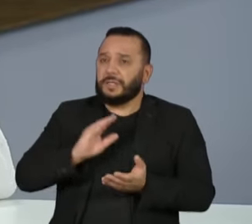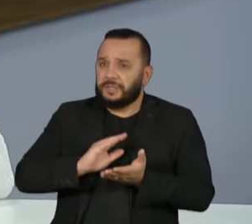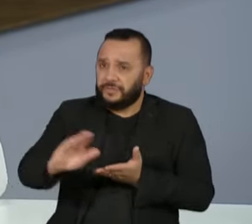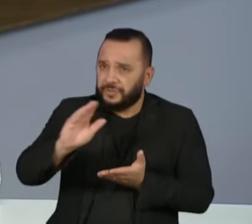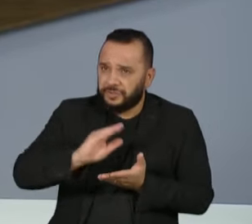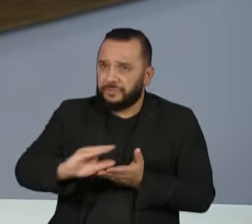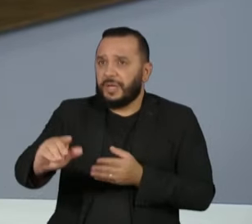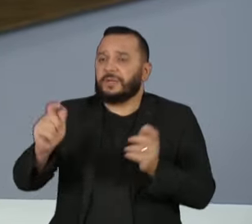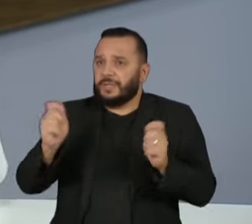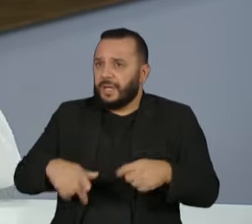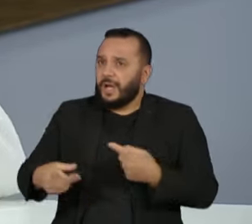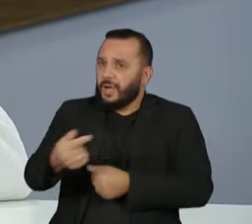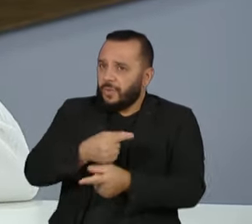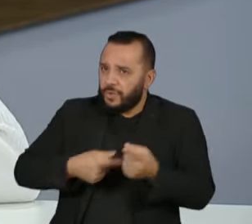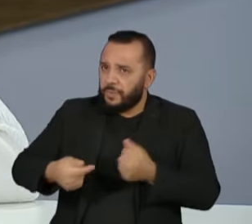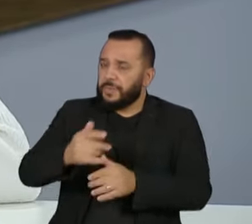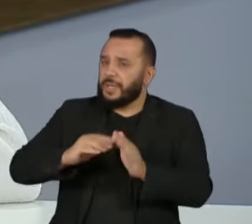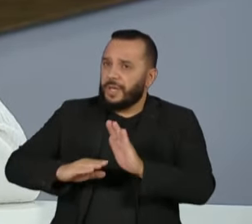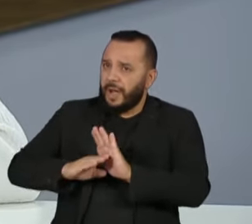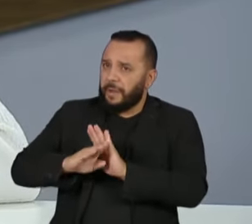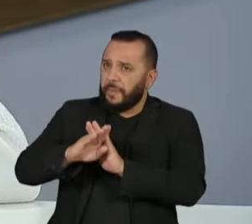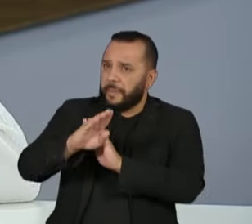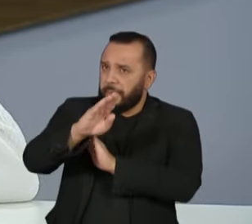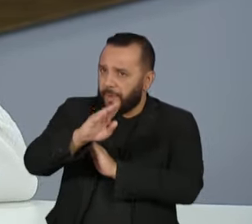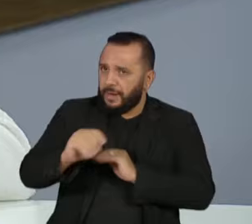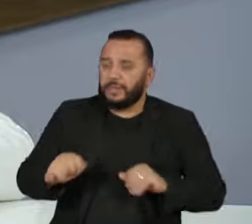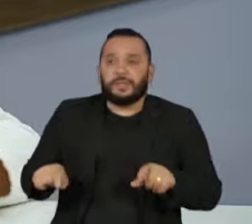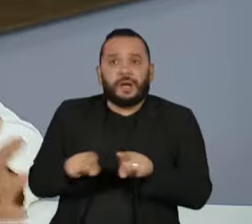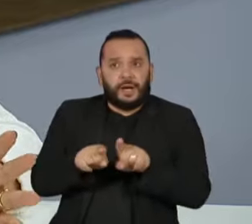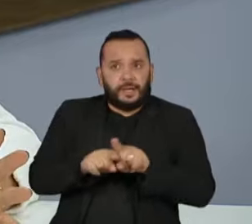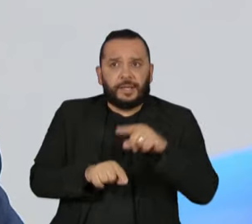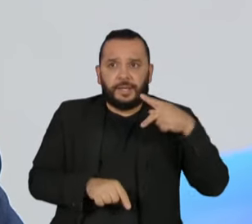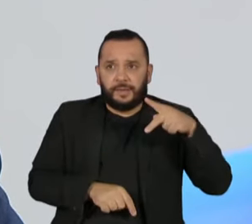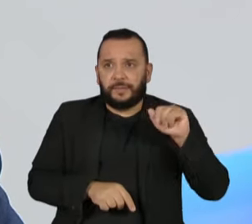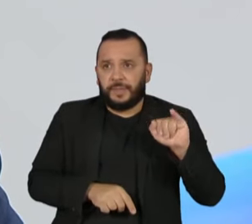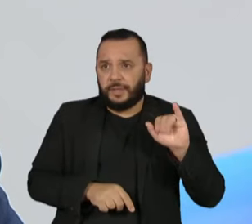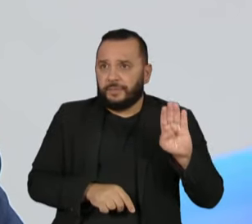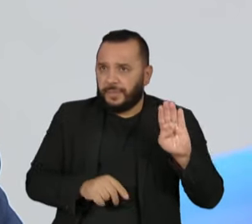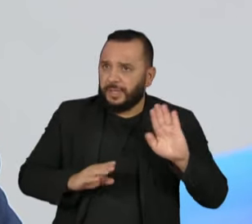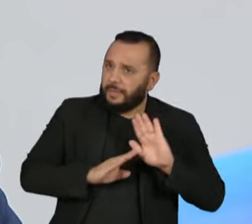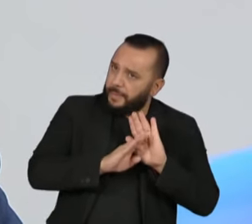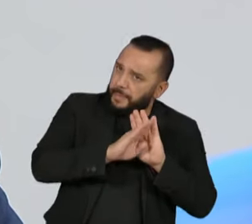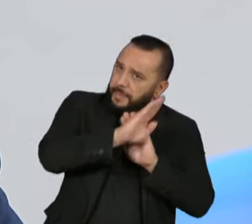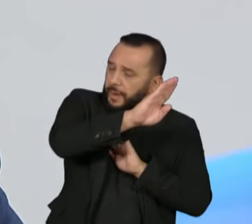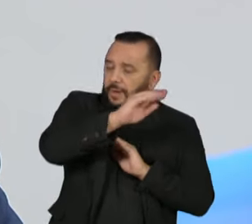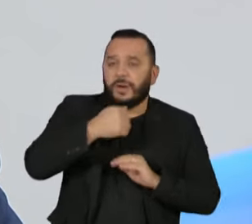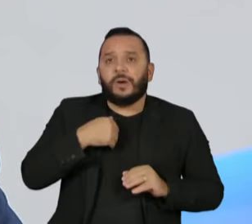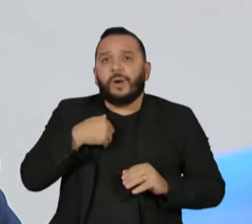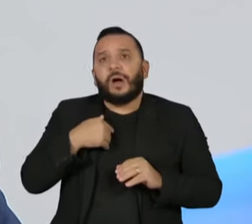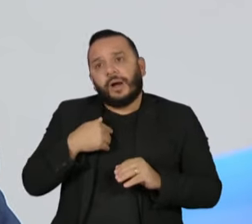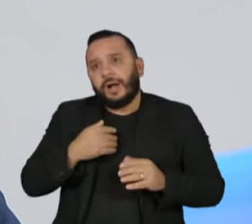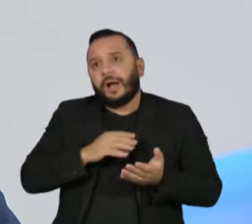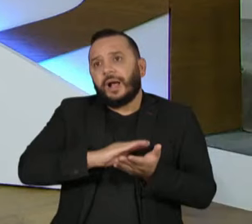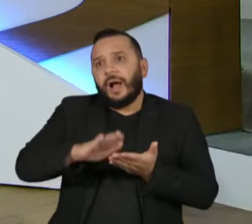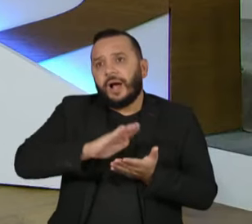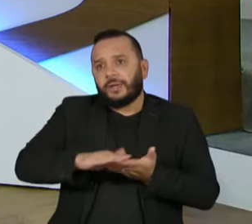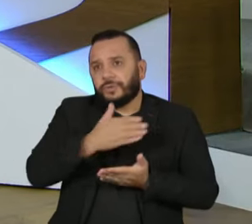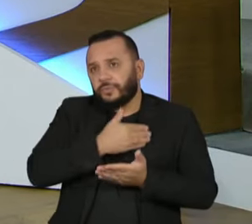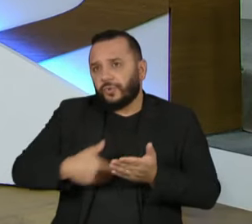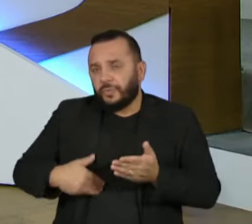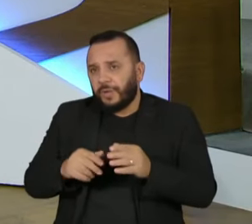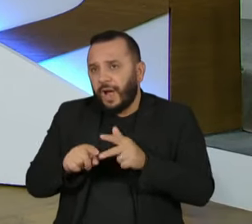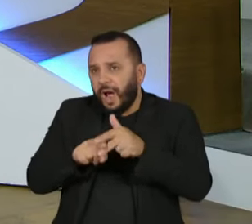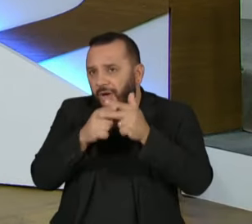gera crescimento econômico, aí você aumenta o PIB e você acaba arrumando as contas públicas. Só que o governo